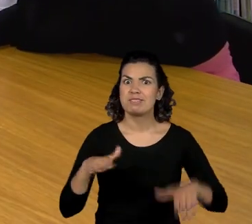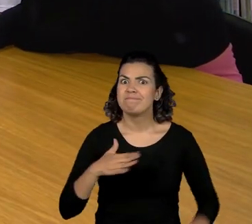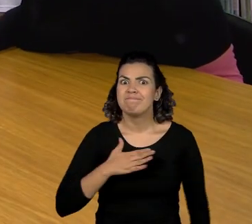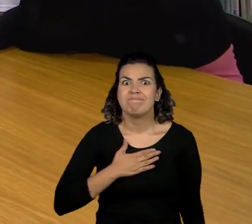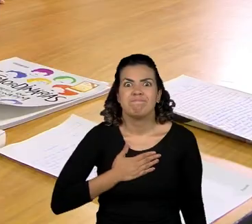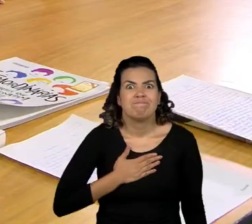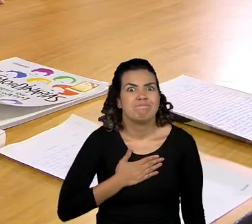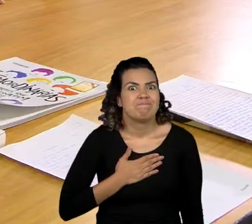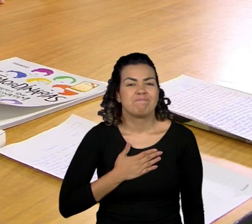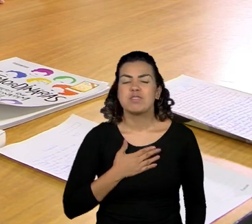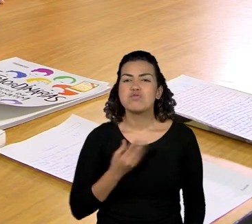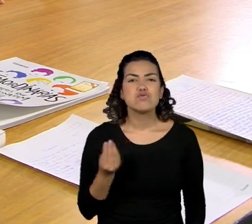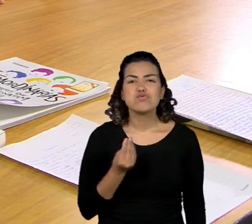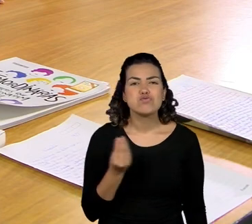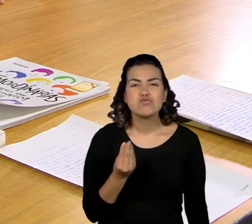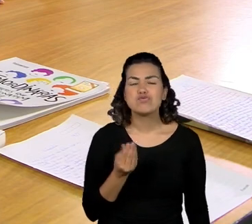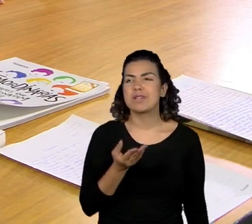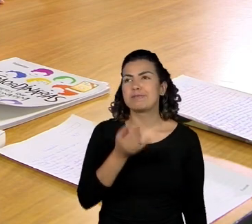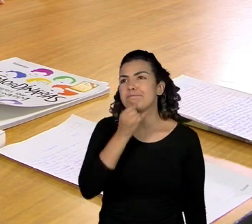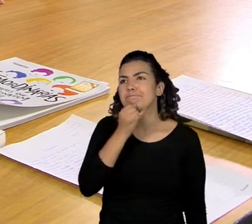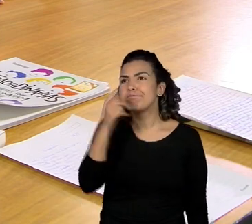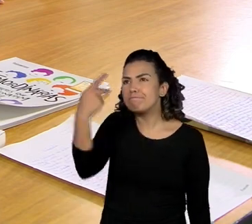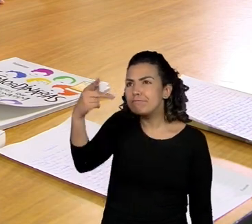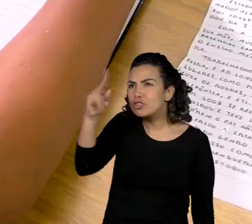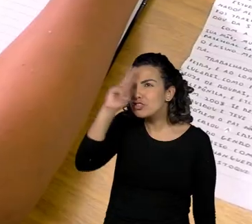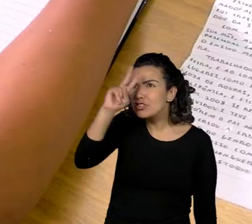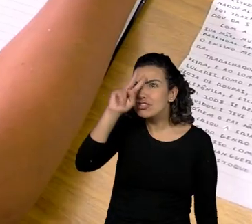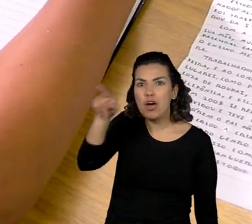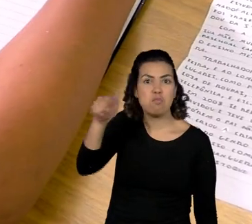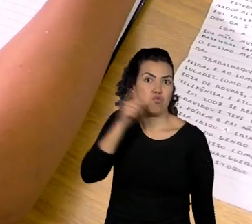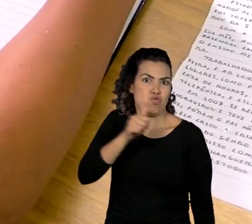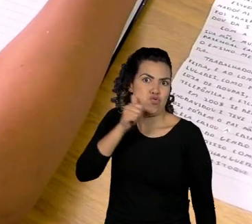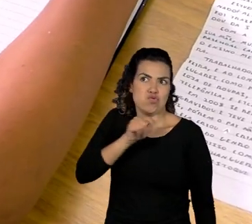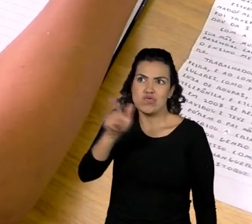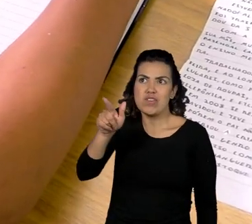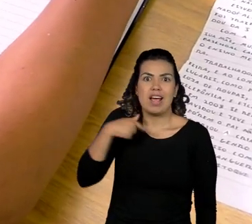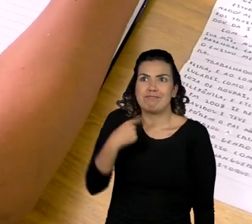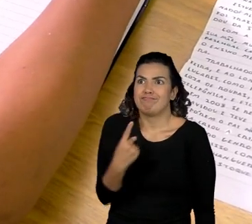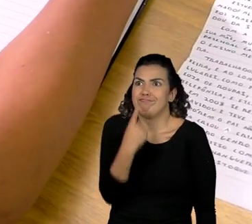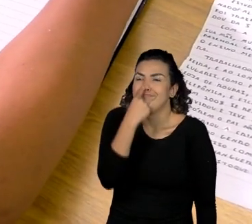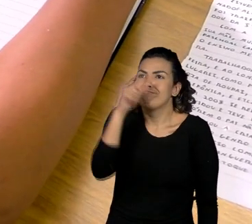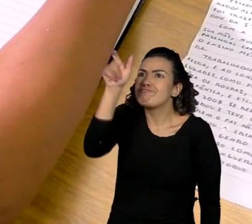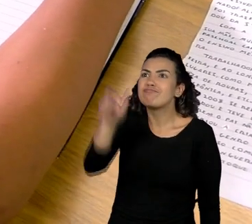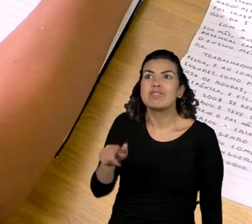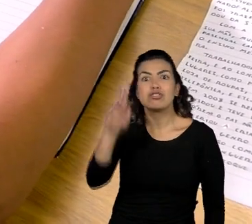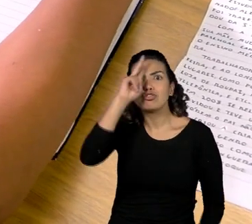conhecer, com mais profundidade, a história das mulheres que convivem diariamente.